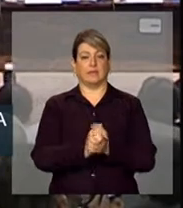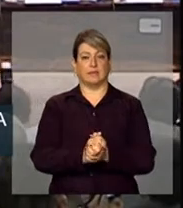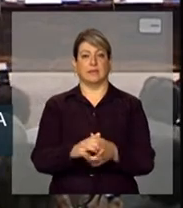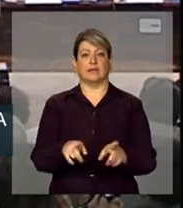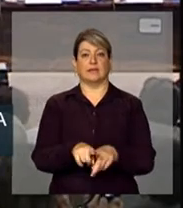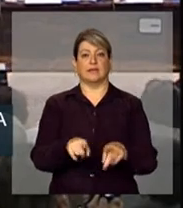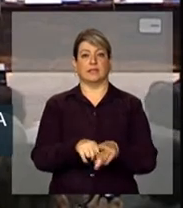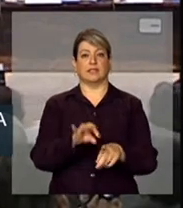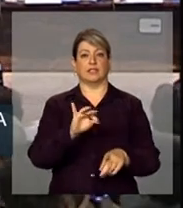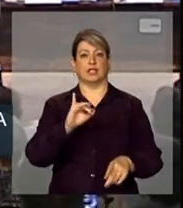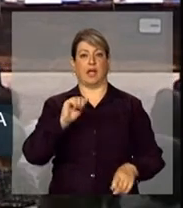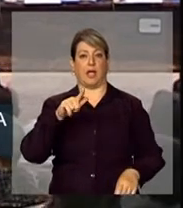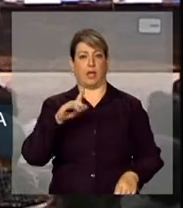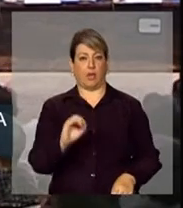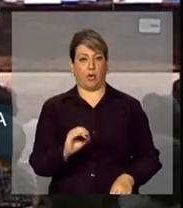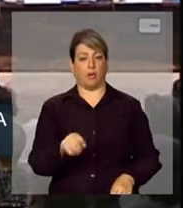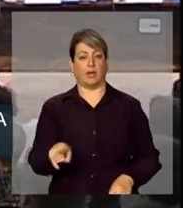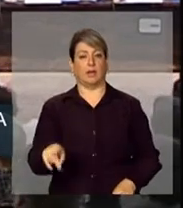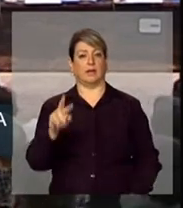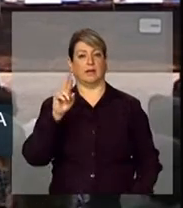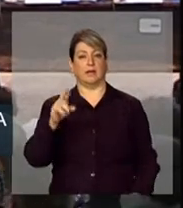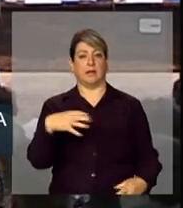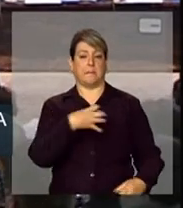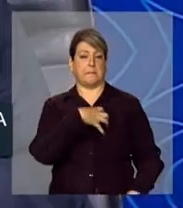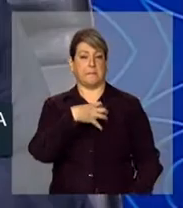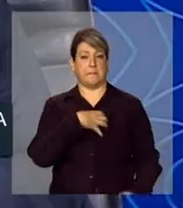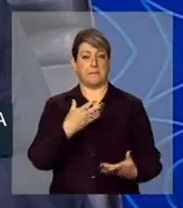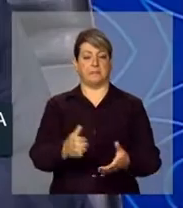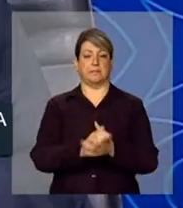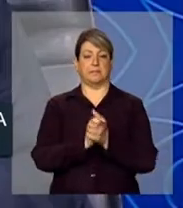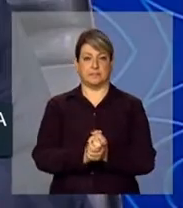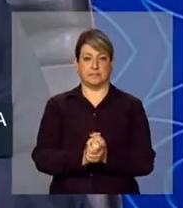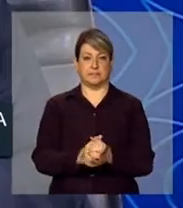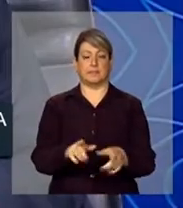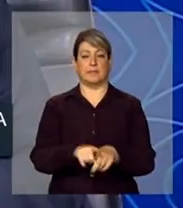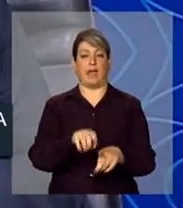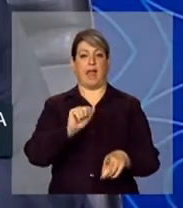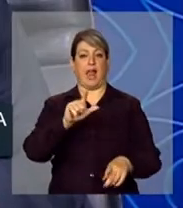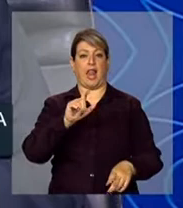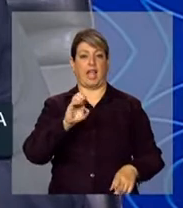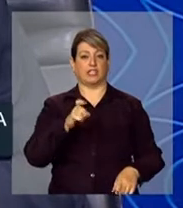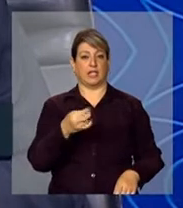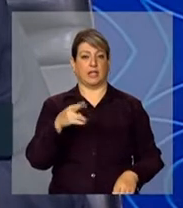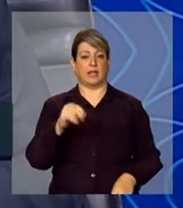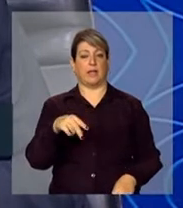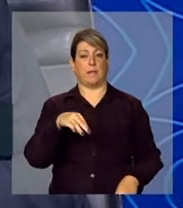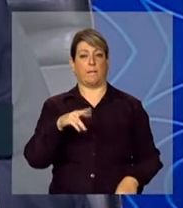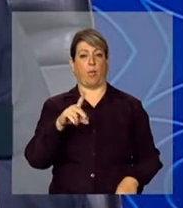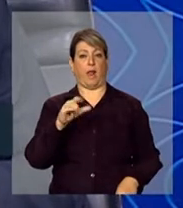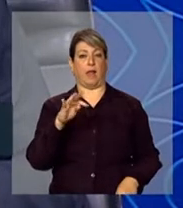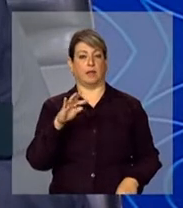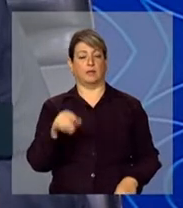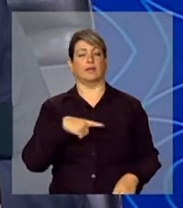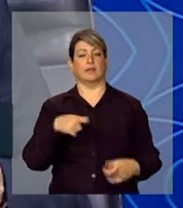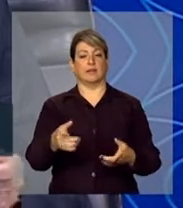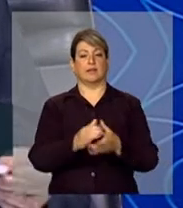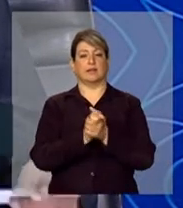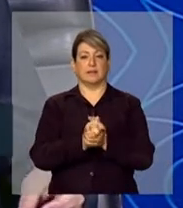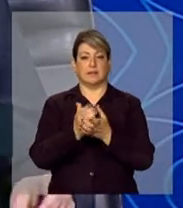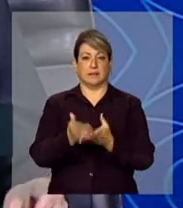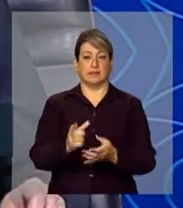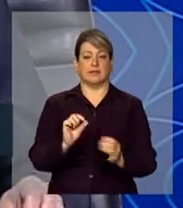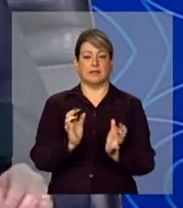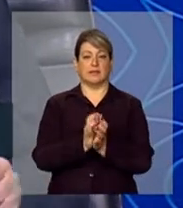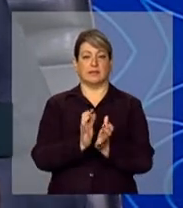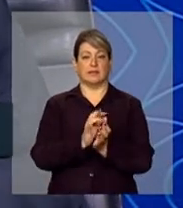Prezado Tiago Cordeiro, que representa a Bahia, Prezado Alexandre Molatinho, que representa o Secopa do Rio